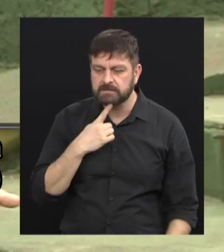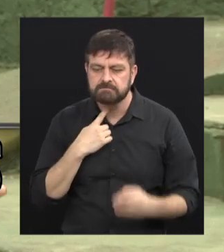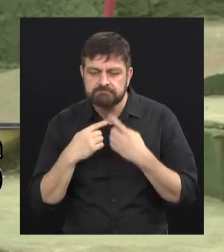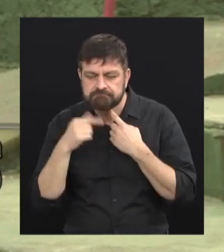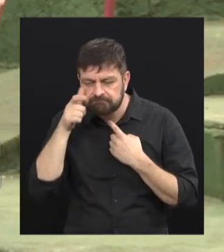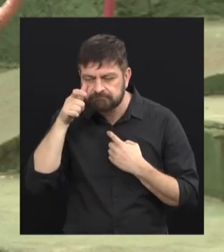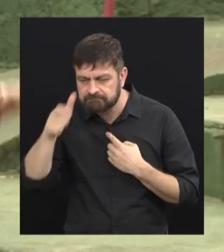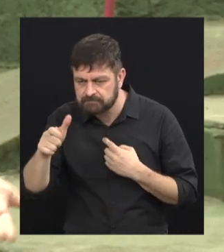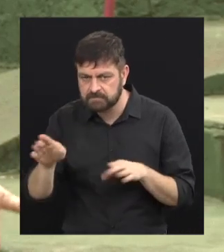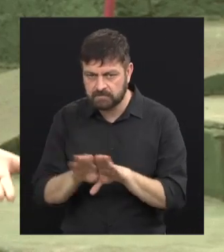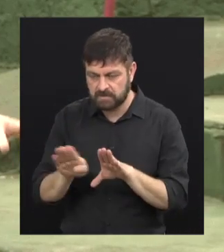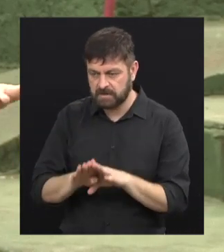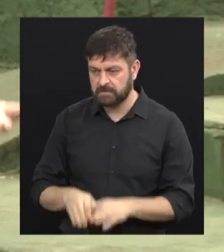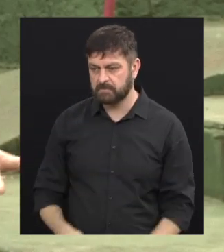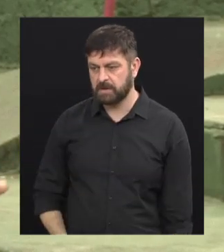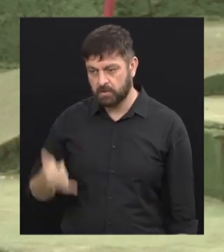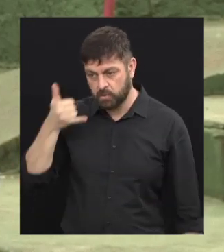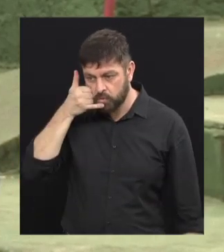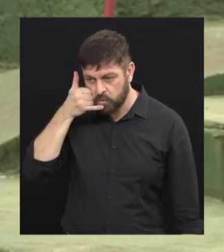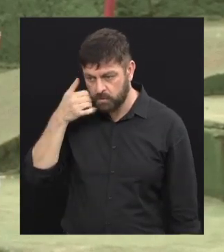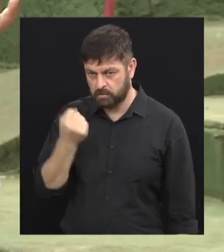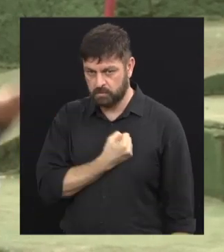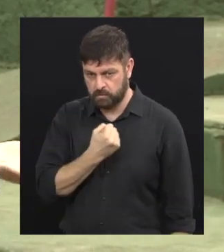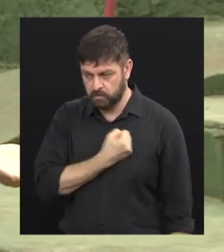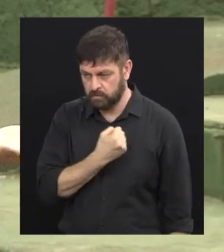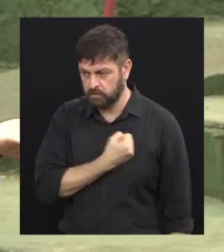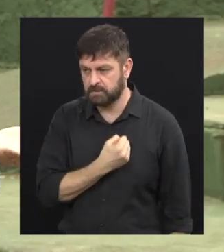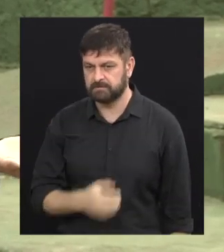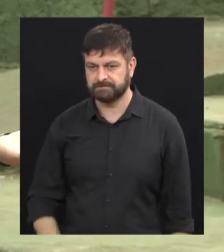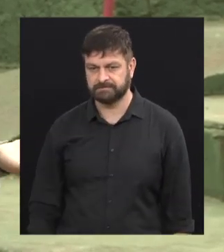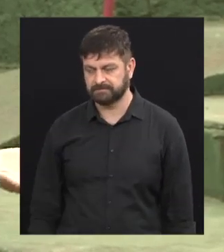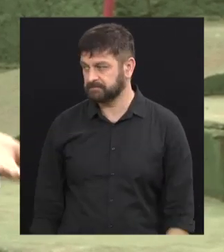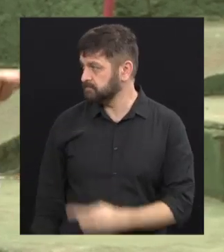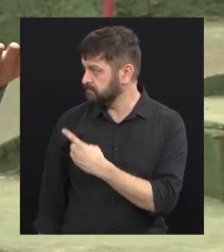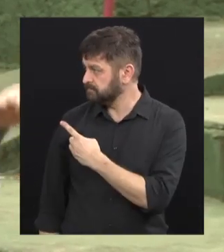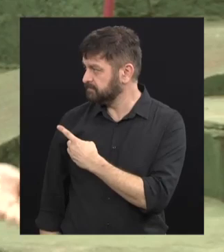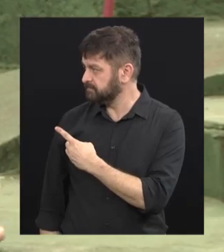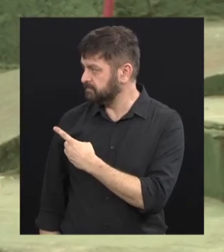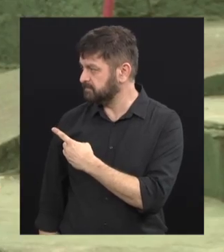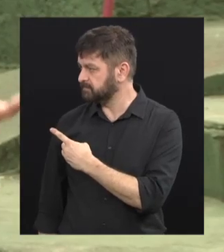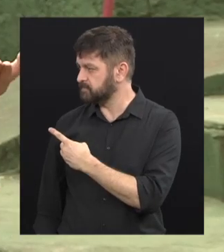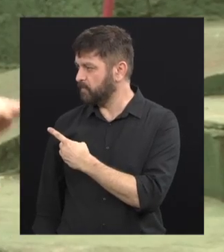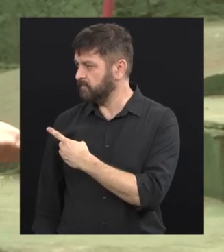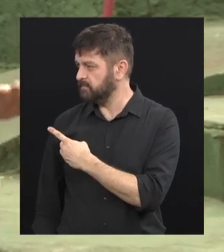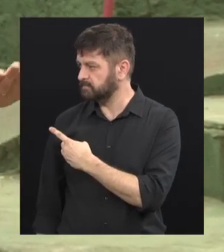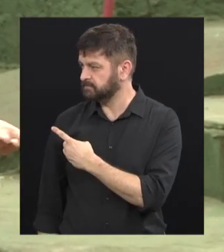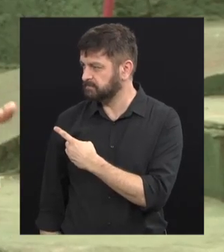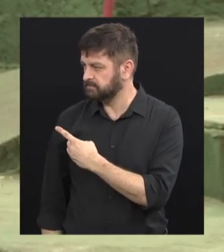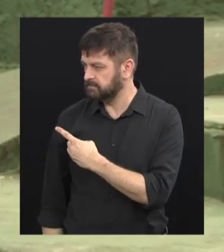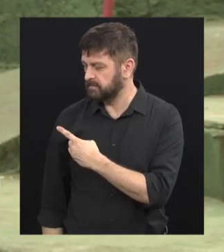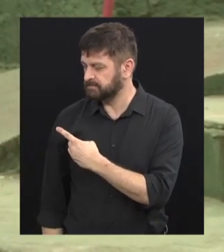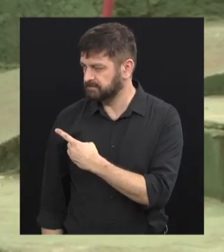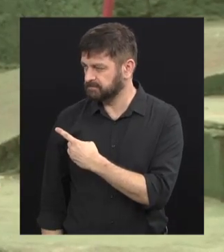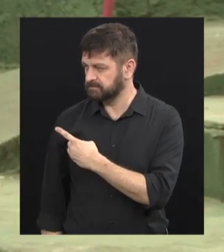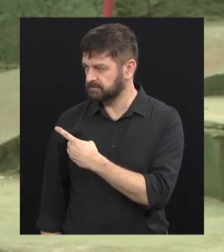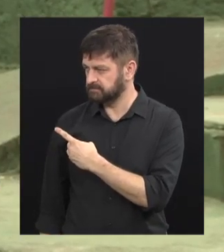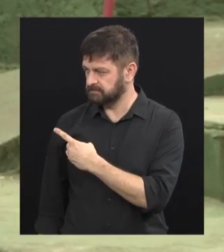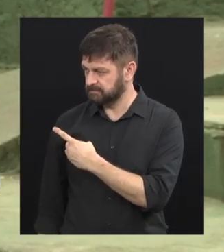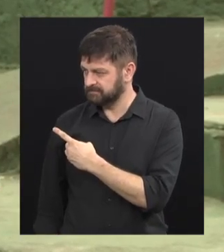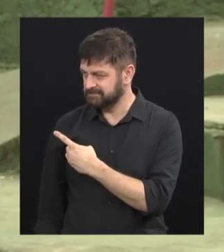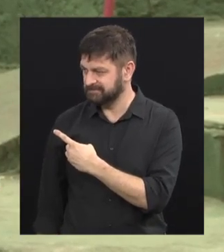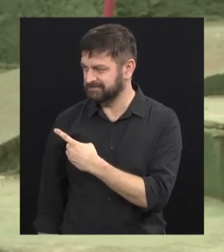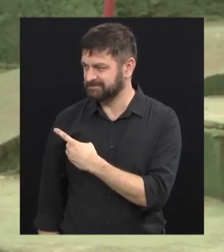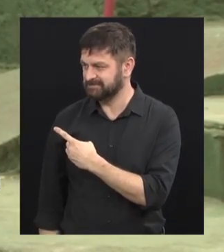conhecer, eu deixo para você também os telefones dessas unidades. Uma é o 3254-4004 e também o 3254